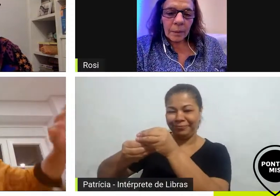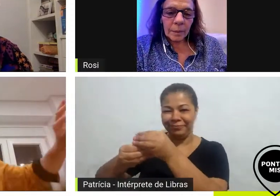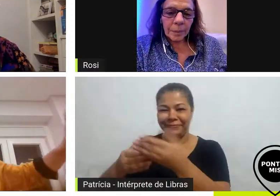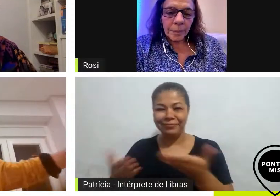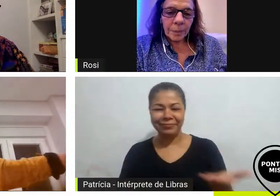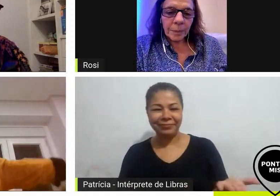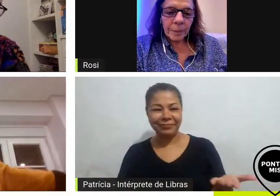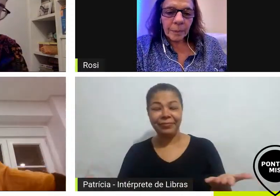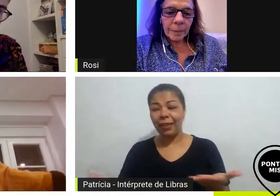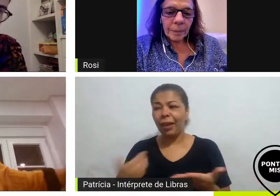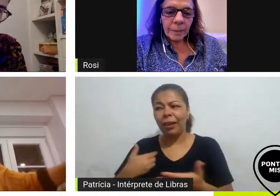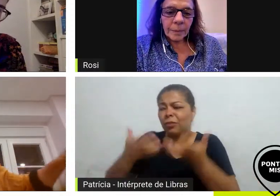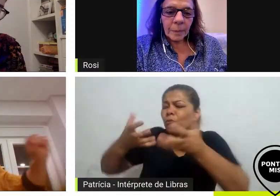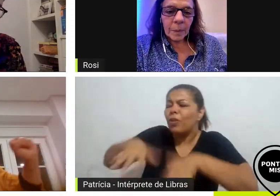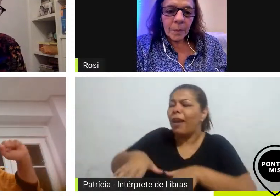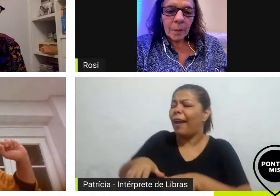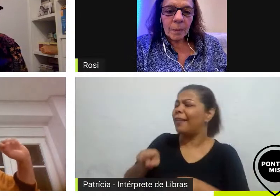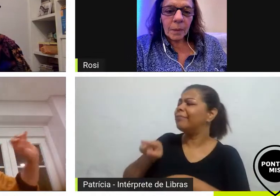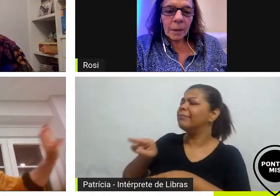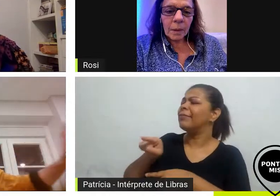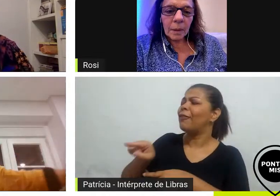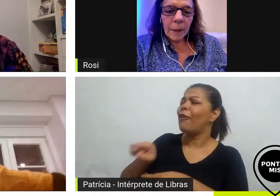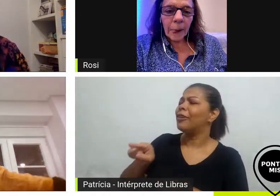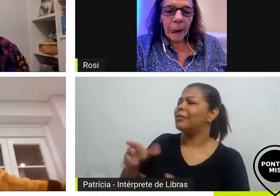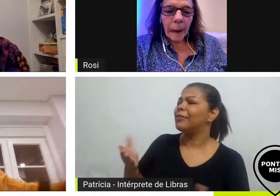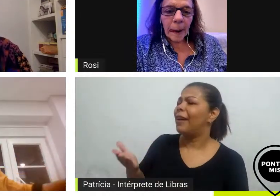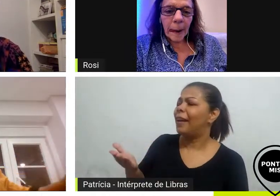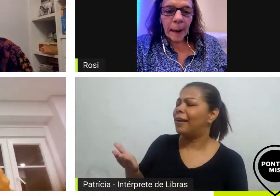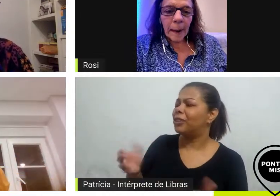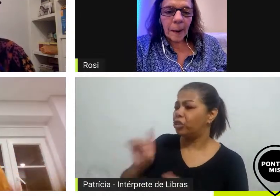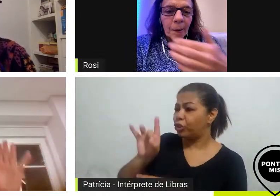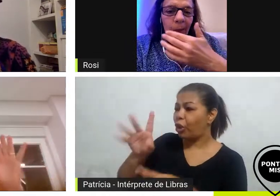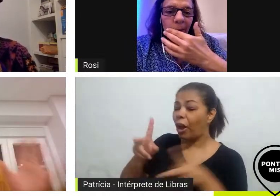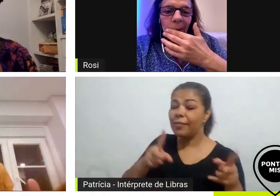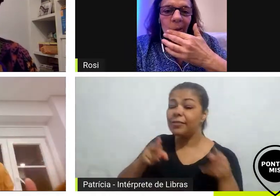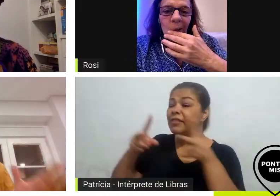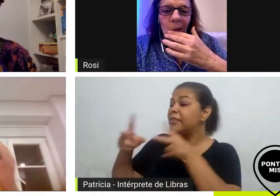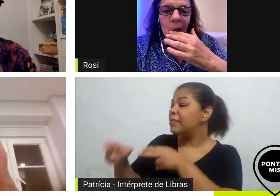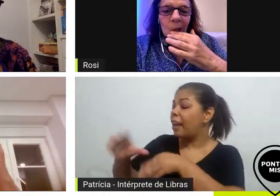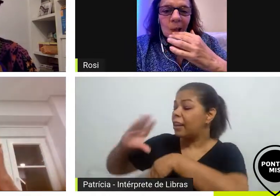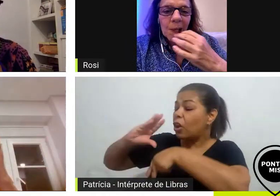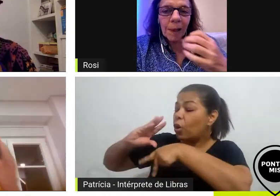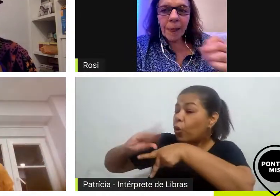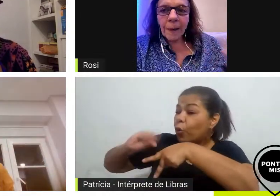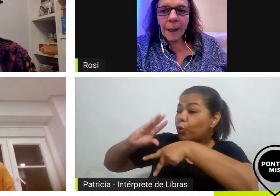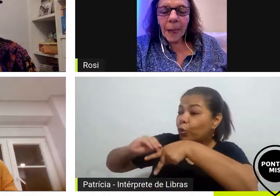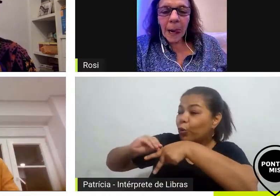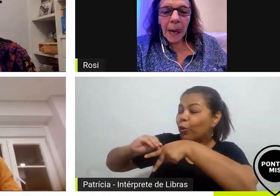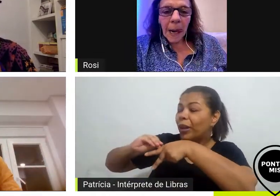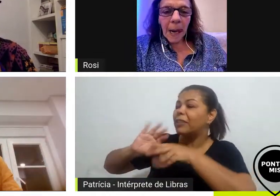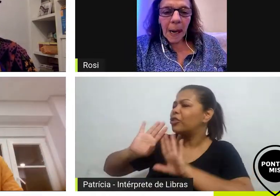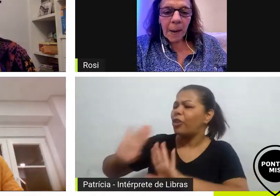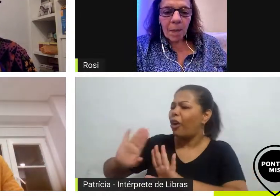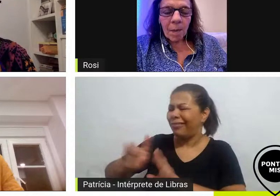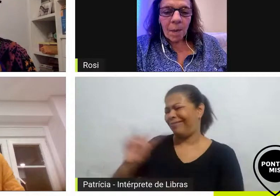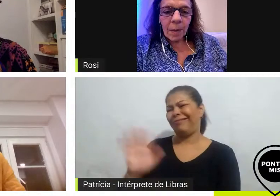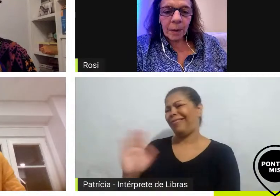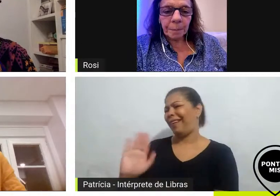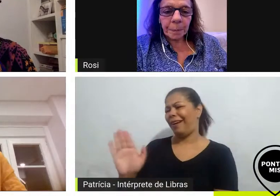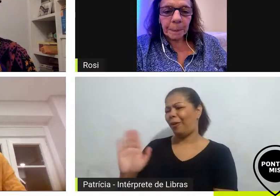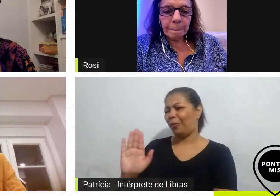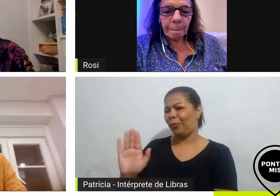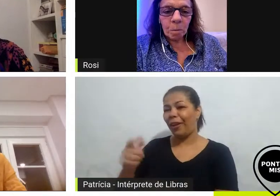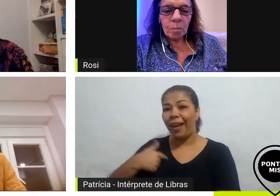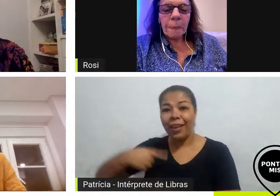não quero que você pegue a série da cultura vamos com o que você está pensando de dramaturgia nessa eu criei o